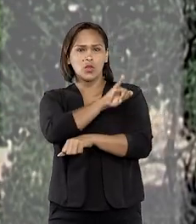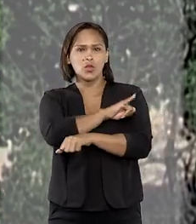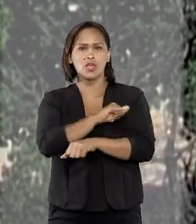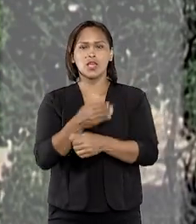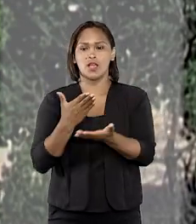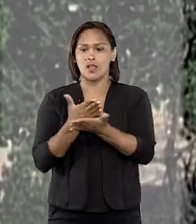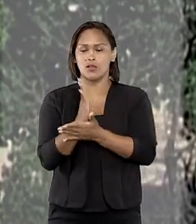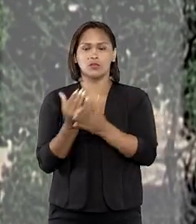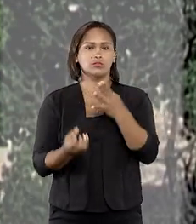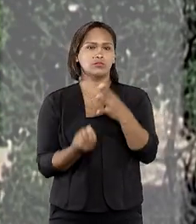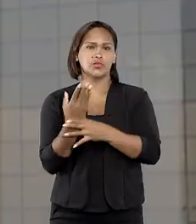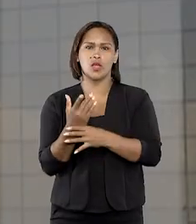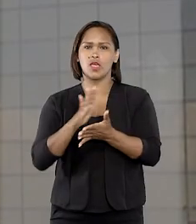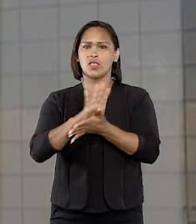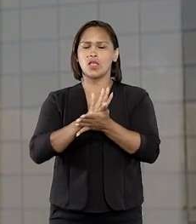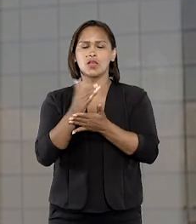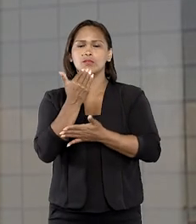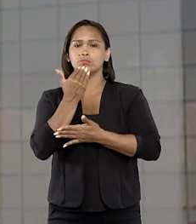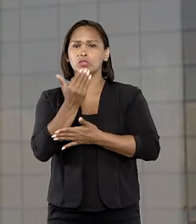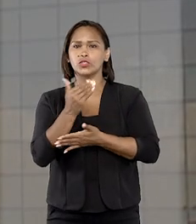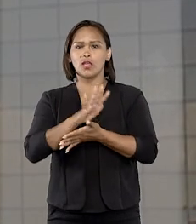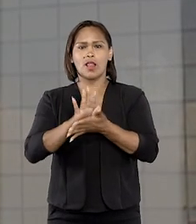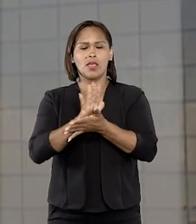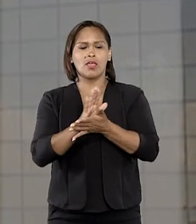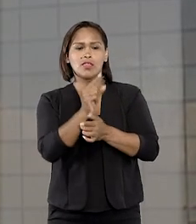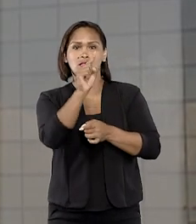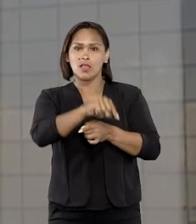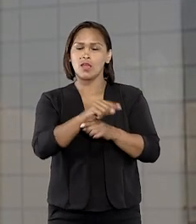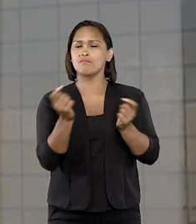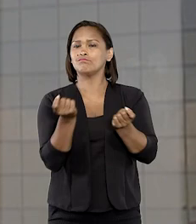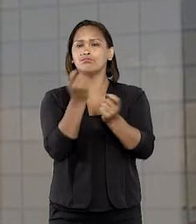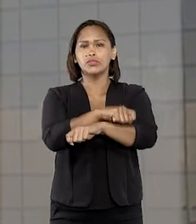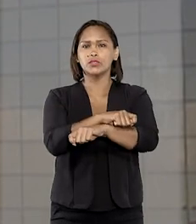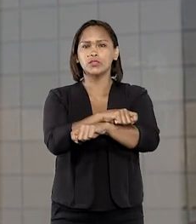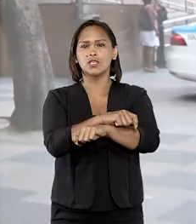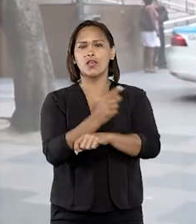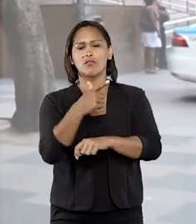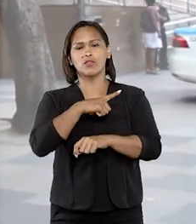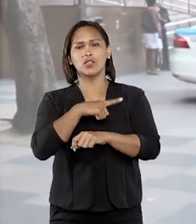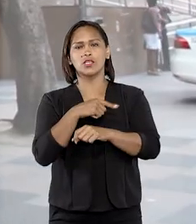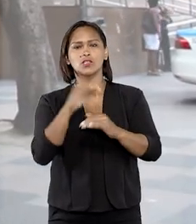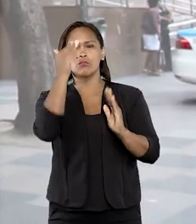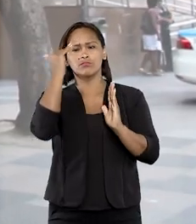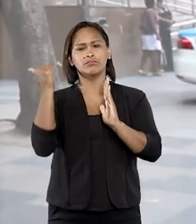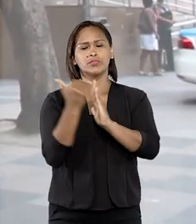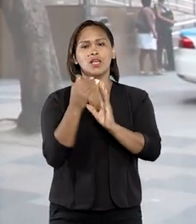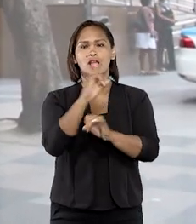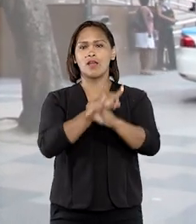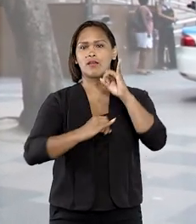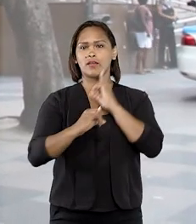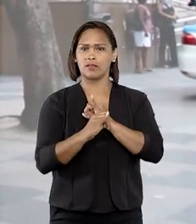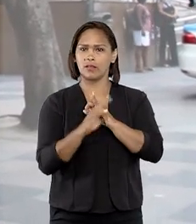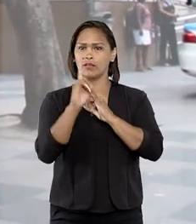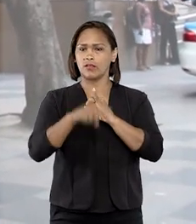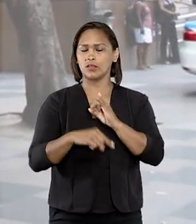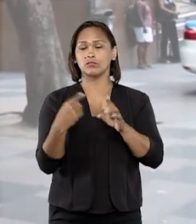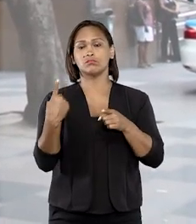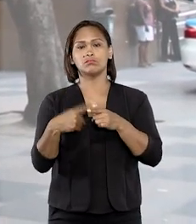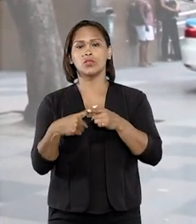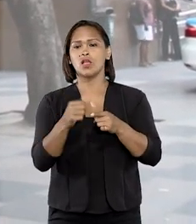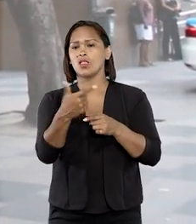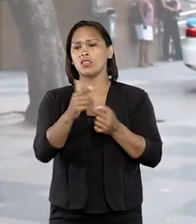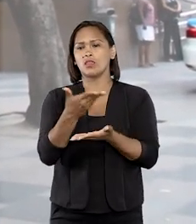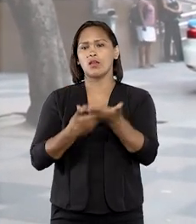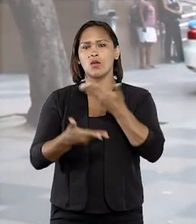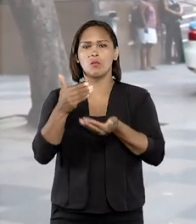considerou que a ação original não trazia esse pedido e, além disso, seria impossível impor essa obrigação aos provedores, os